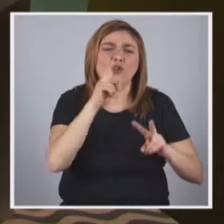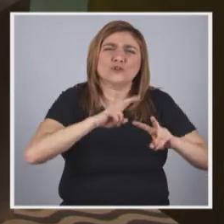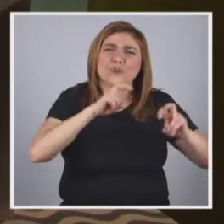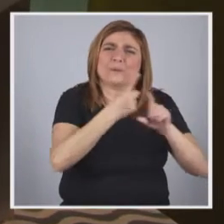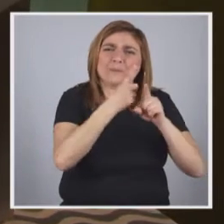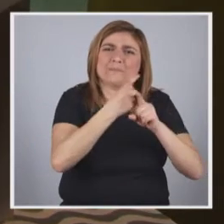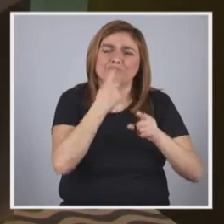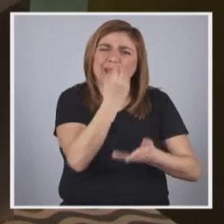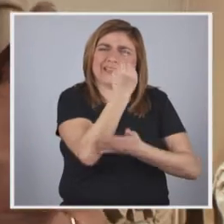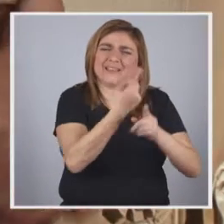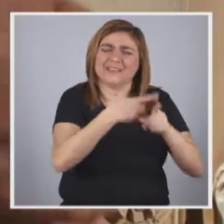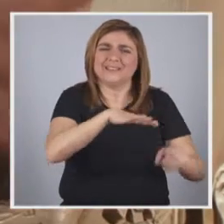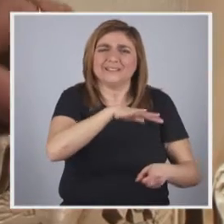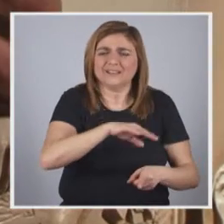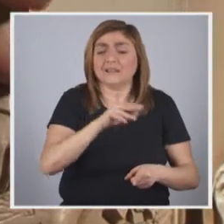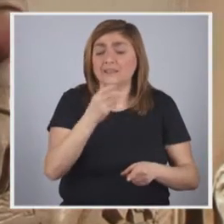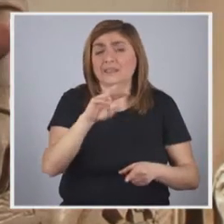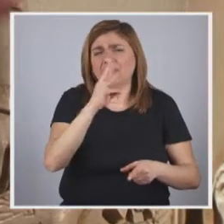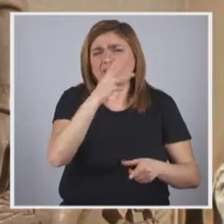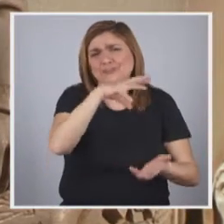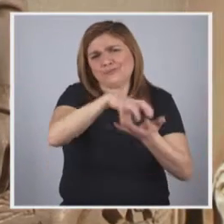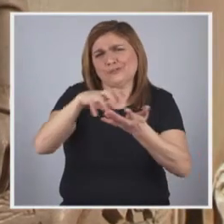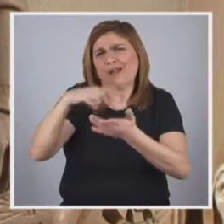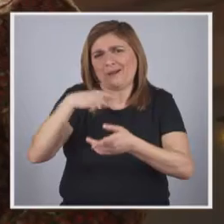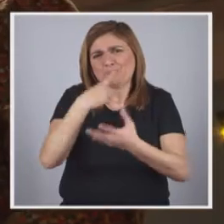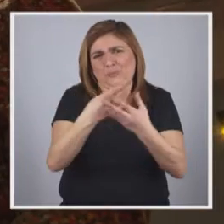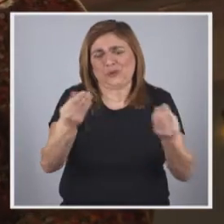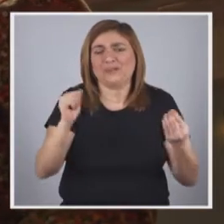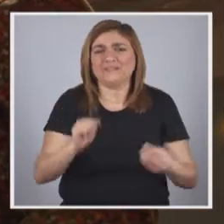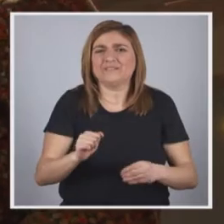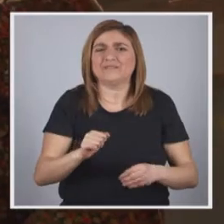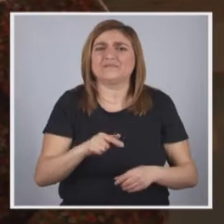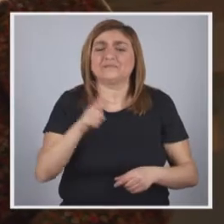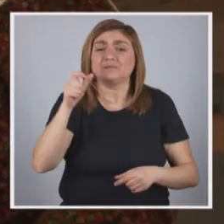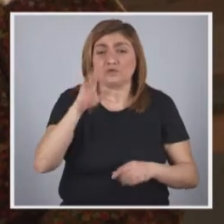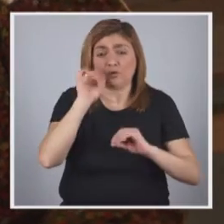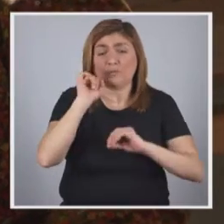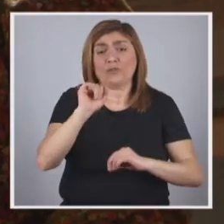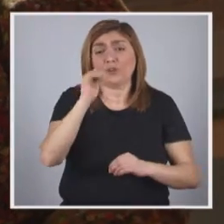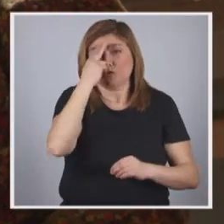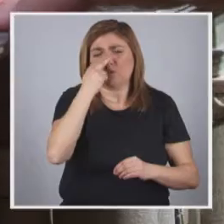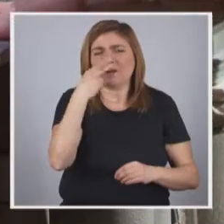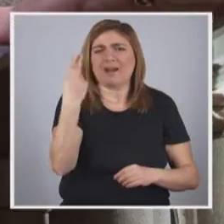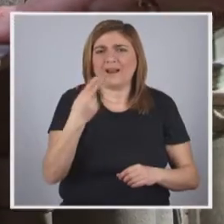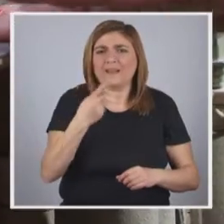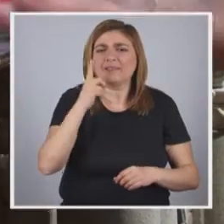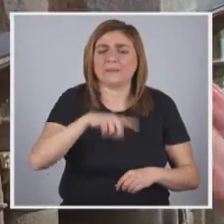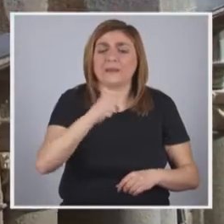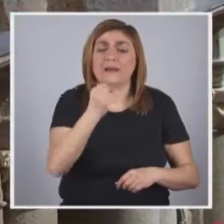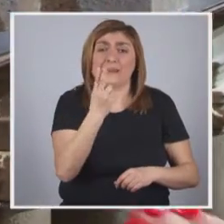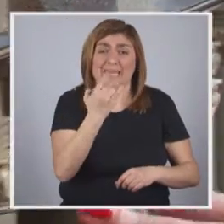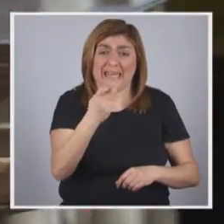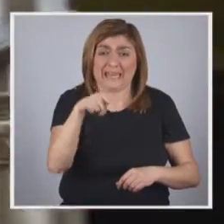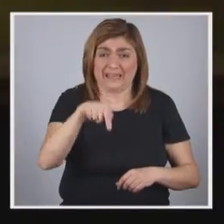são apenas três dos muitos monumentos à exposição. Estrelha Sela, formada em História da Arte e Guia do Museu,